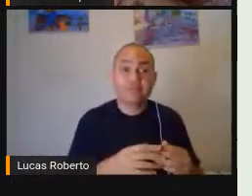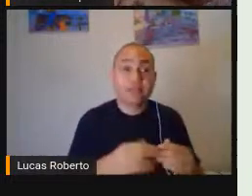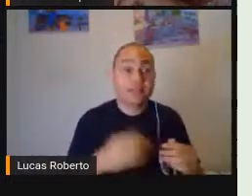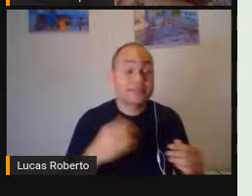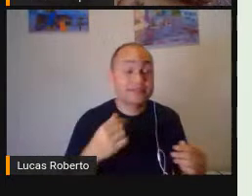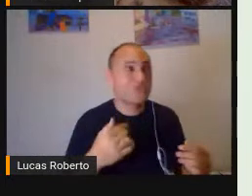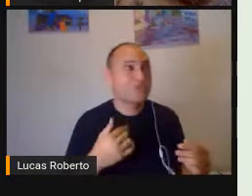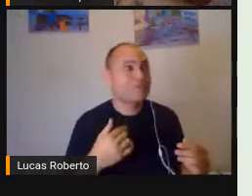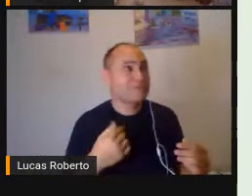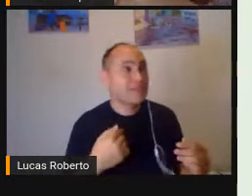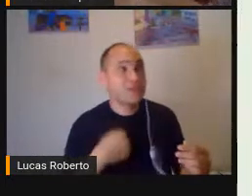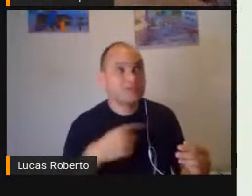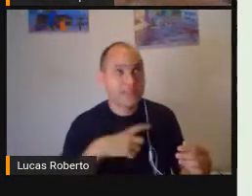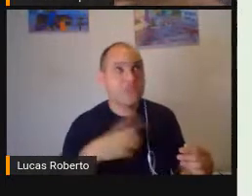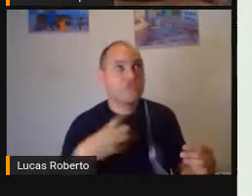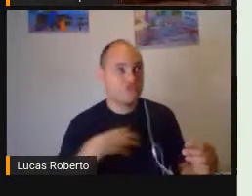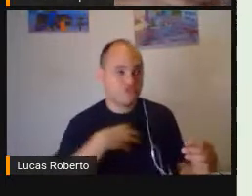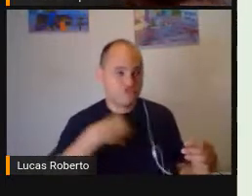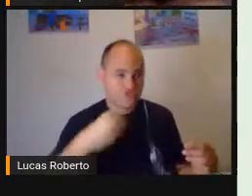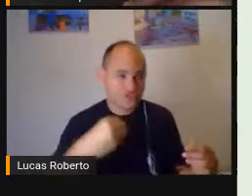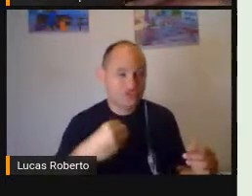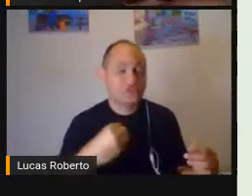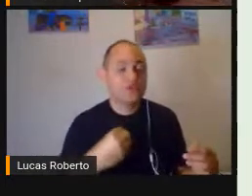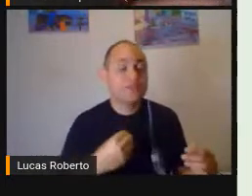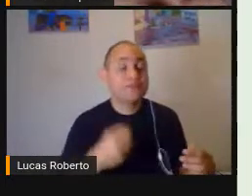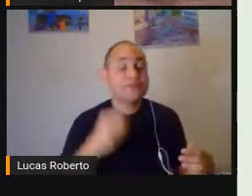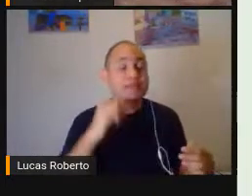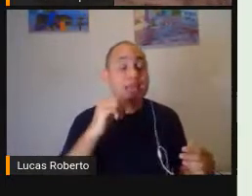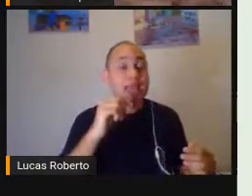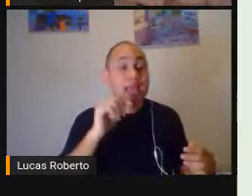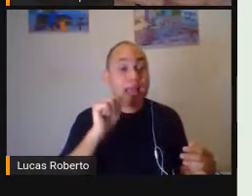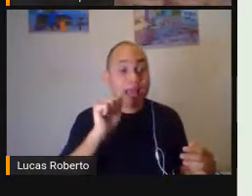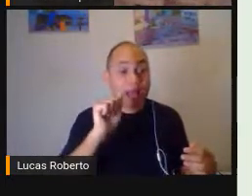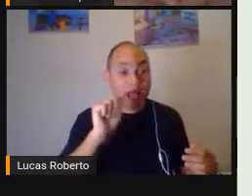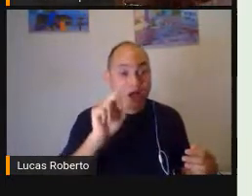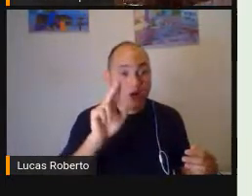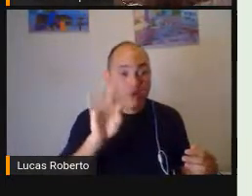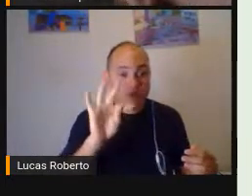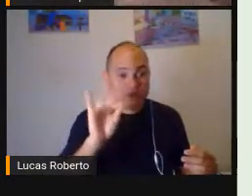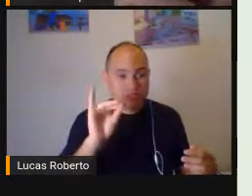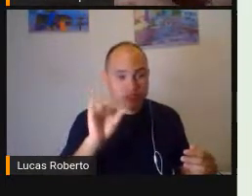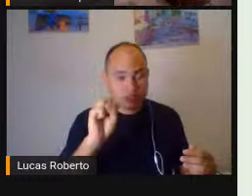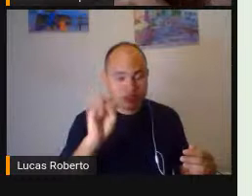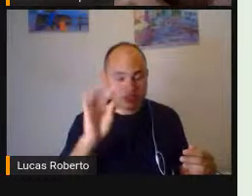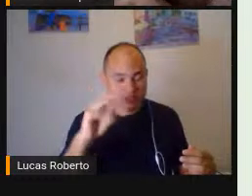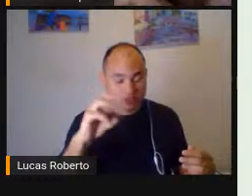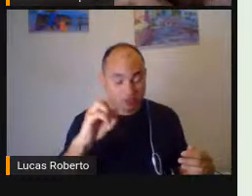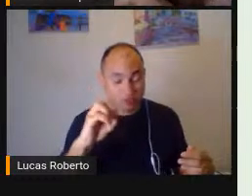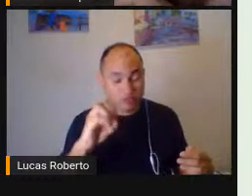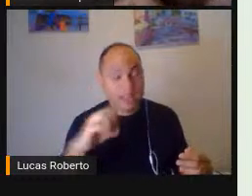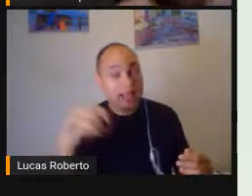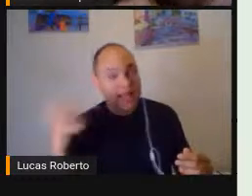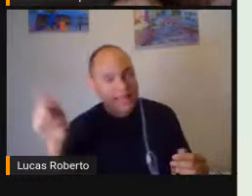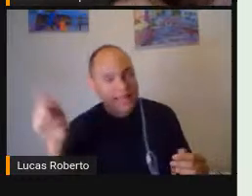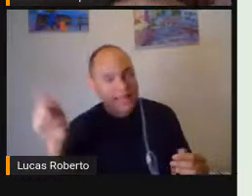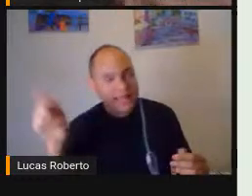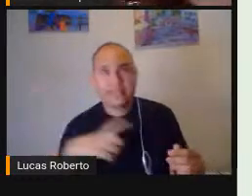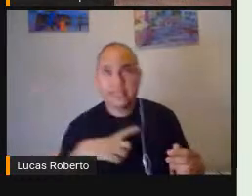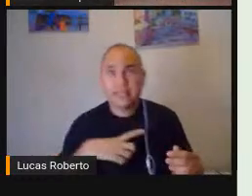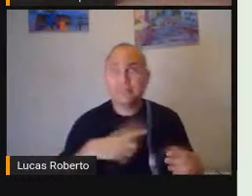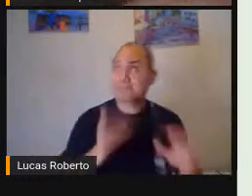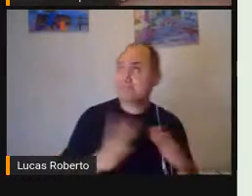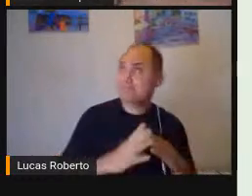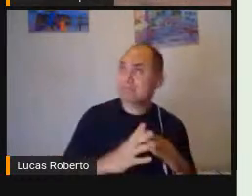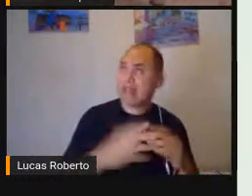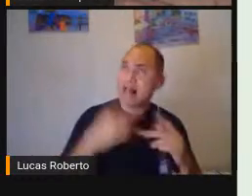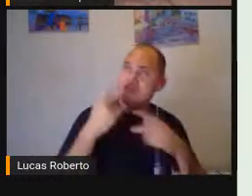E a comunicação Dele é bem Prejudicada A comunicação não A fala dele Porque ele se comunica Muito bem E ele